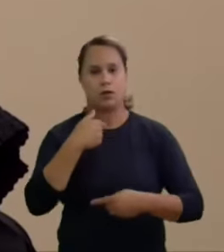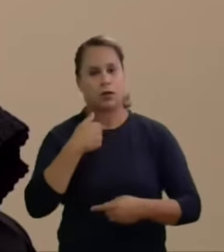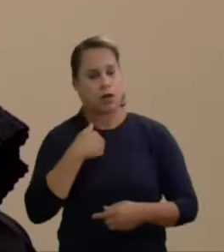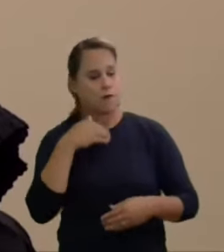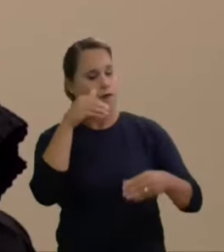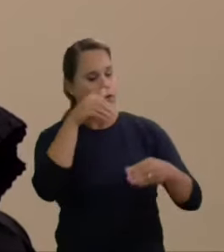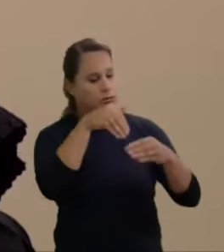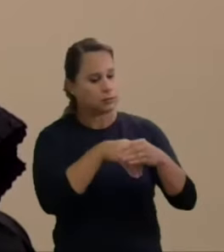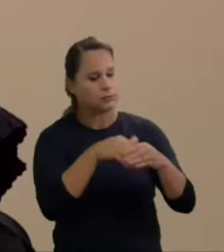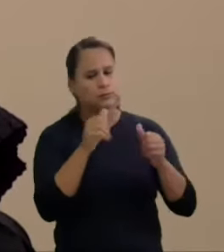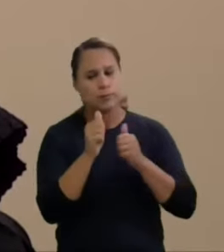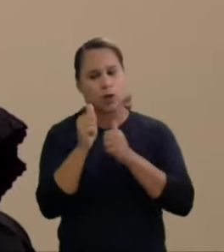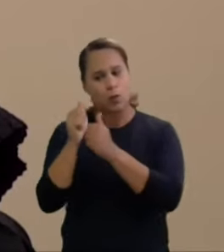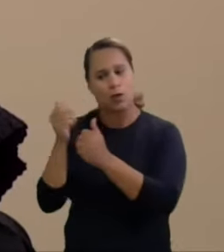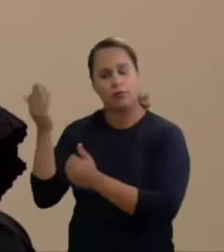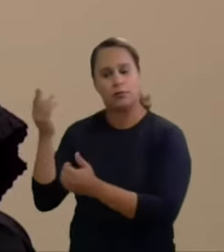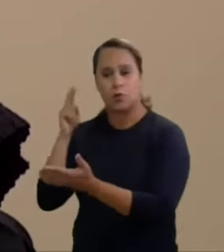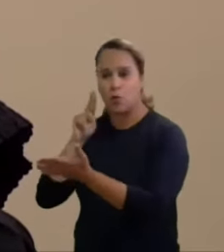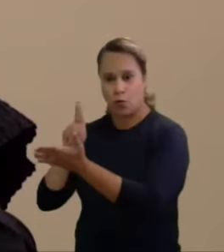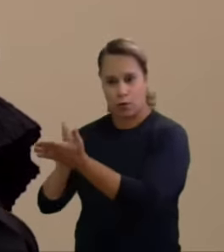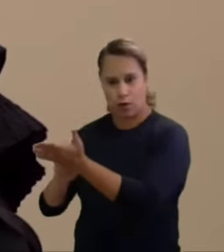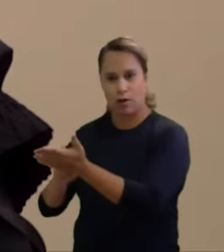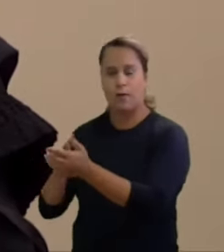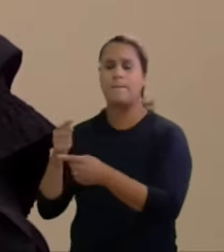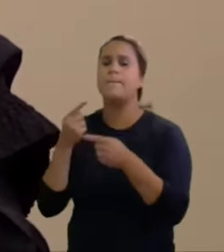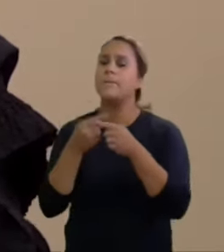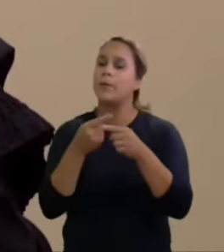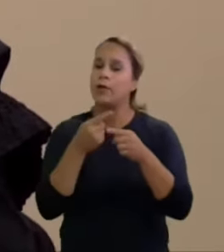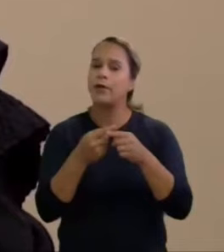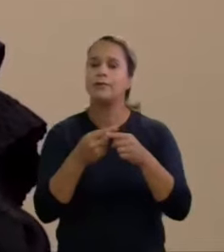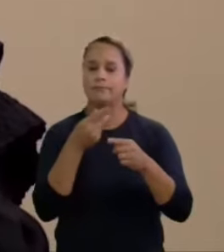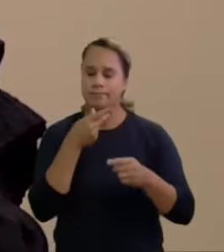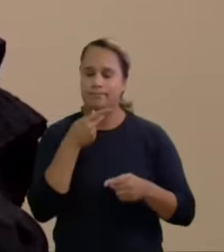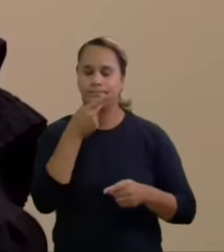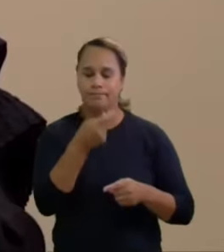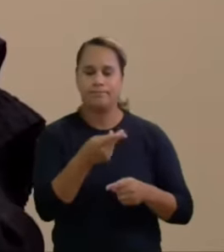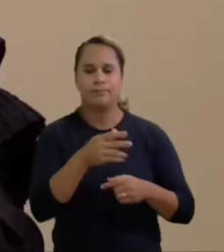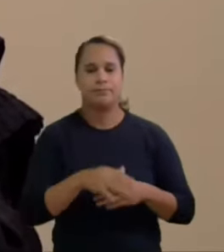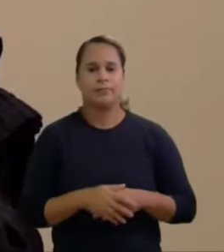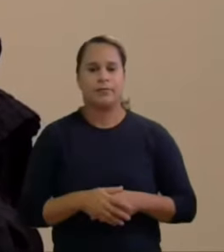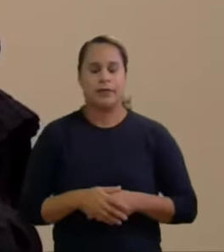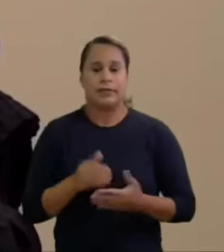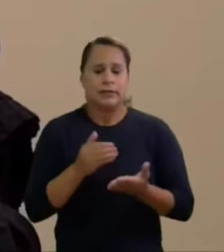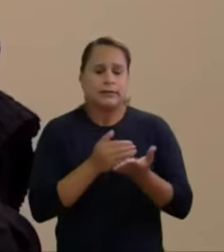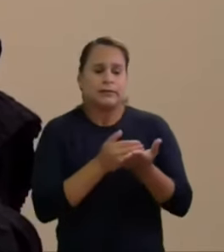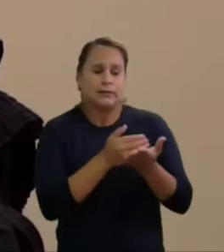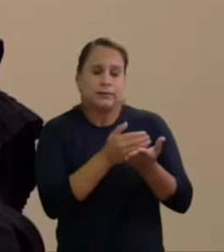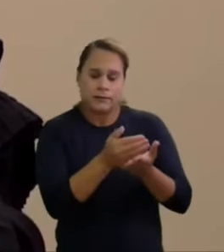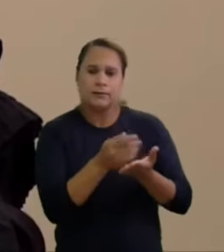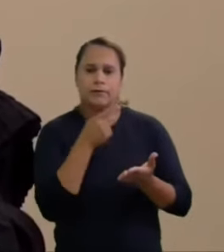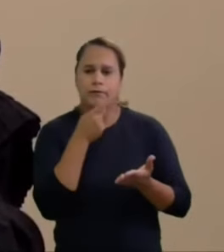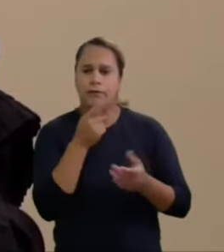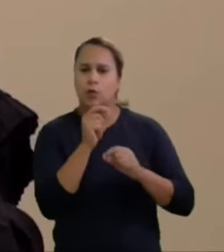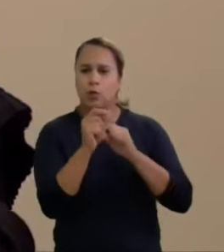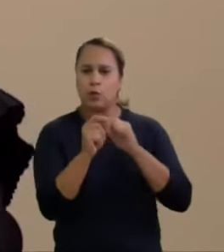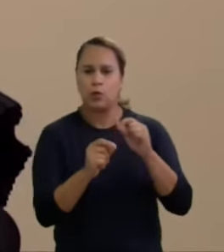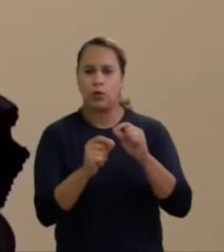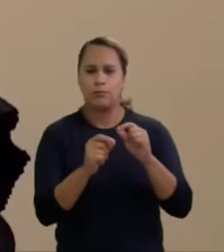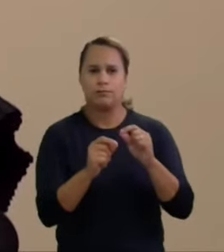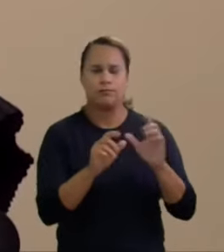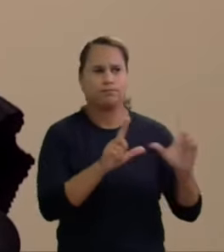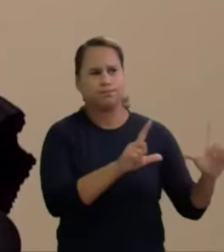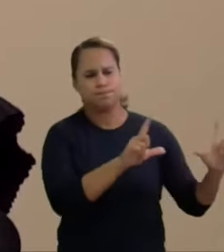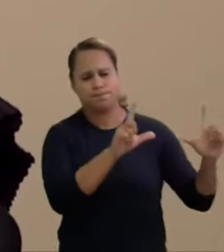relator e vou dizer por quê. Bem, iniciando, inicialmente, vamos dizer como que é o panorama legal.